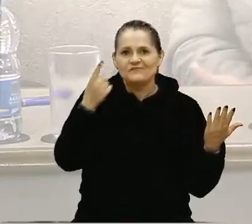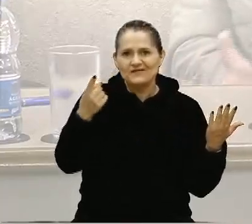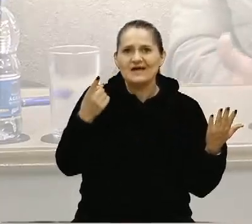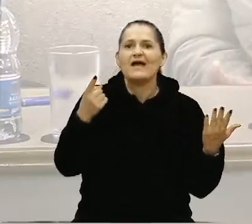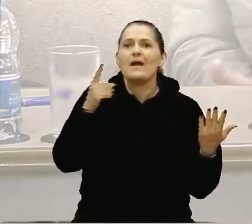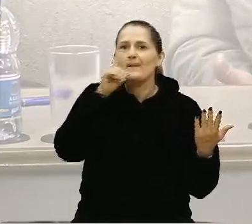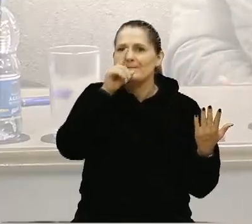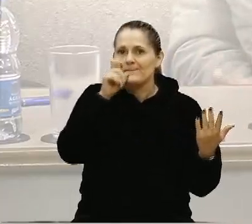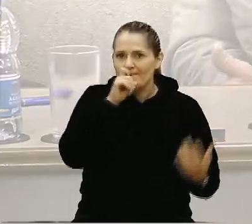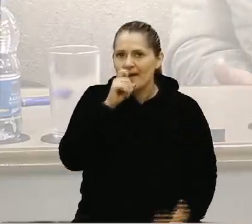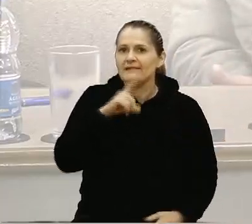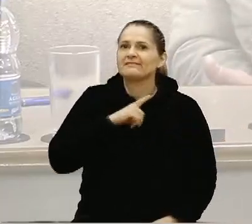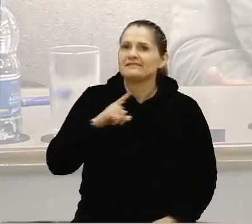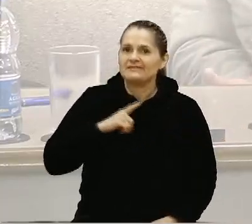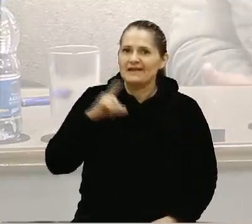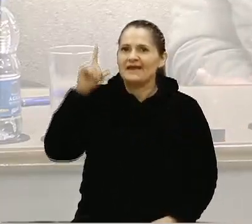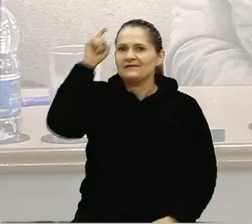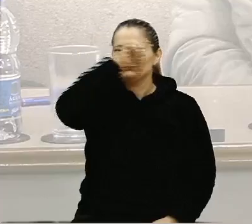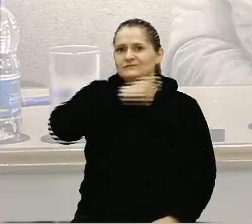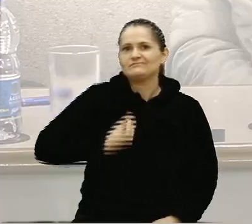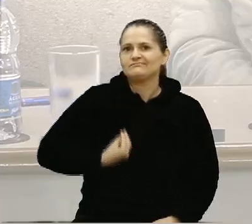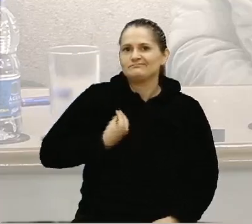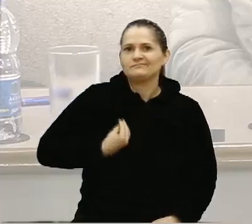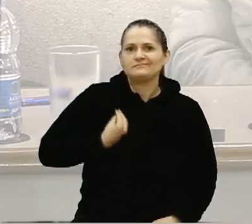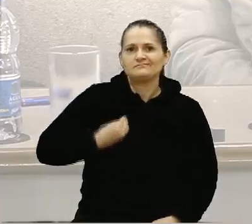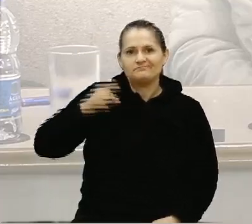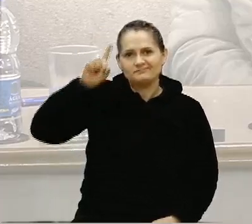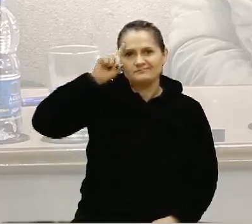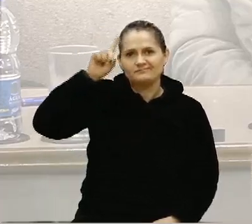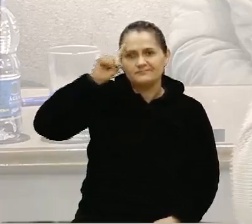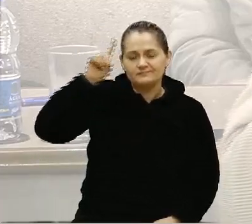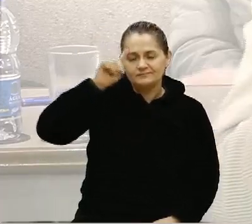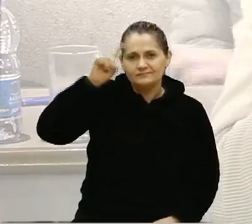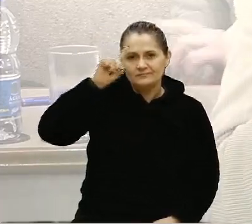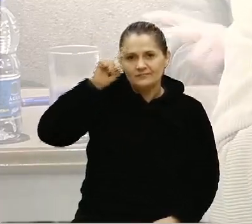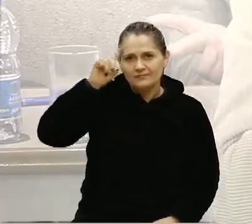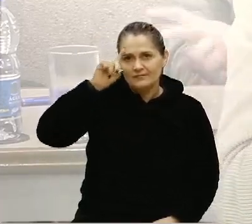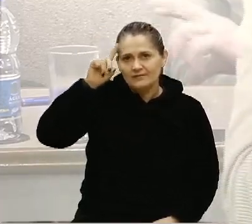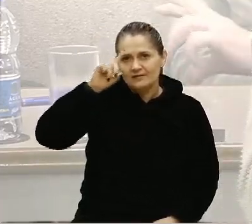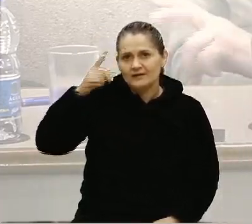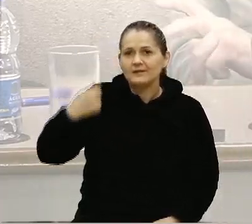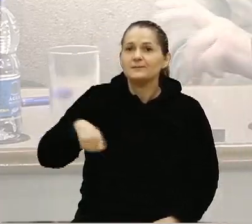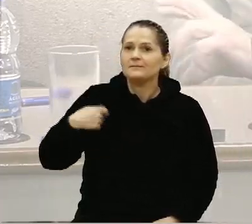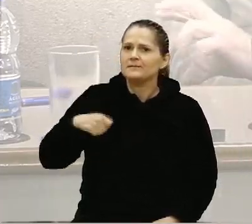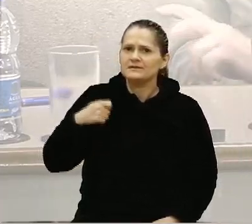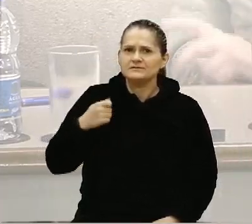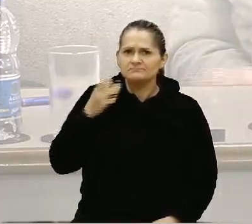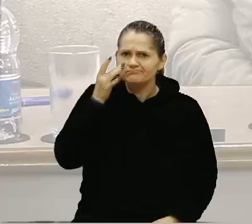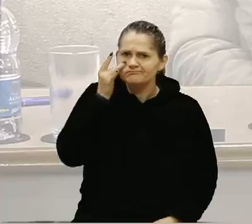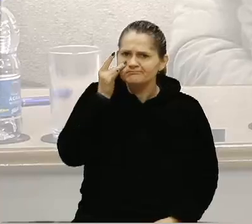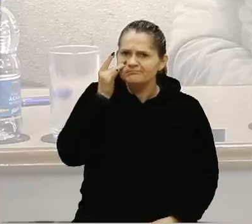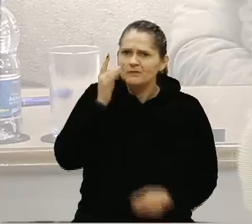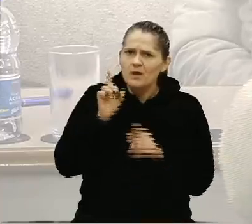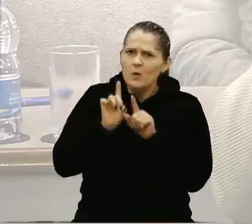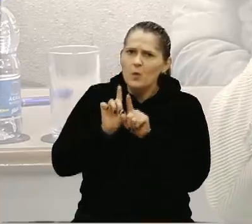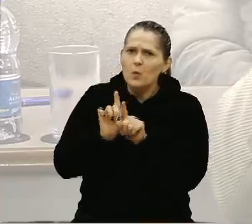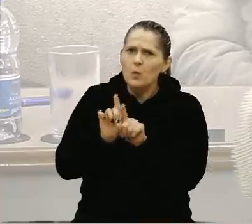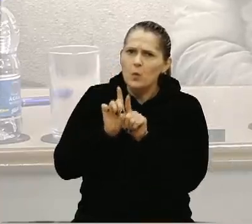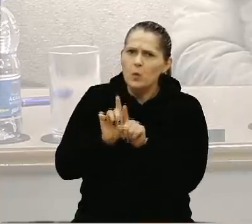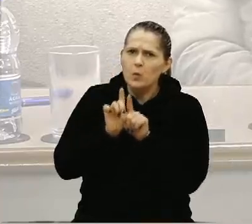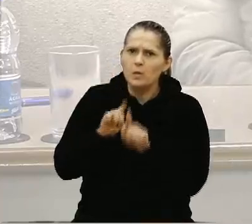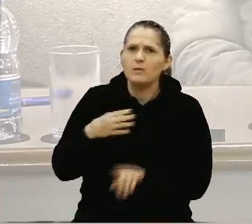esses pais têm no dia a dia, na forma presente que eles têm que estar ao lado do filho com